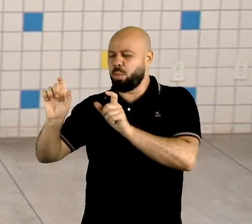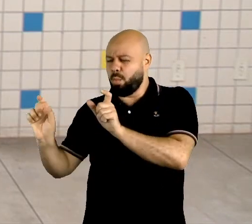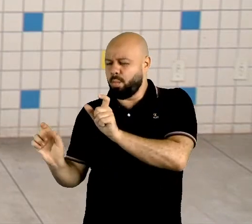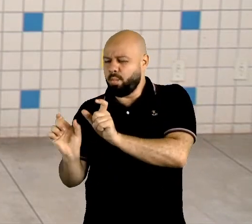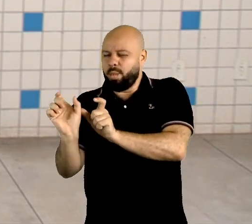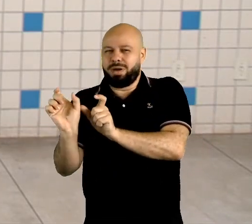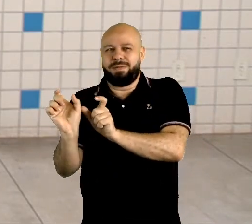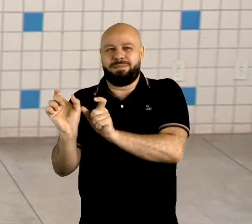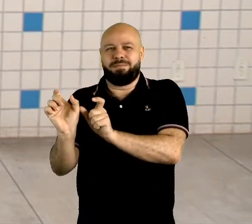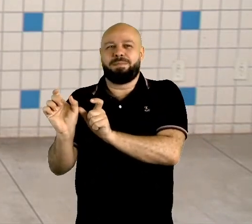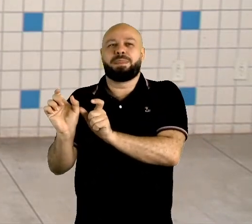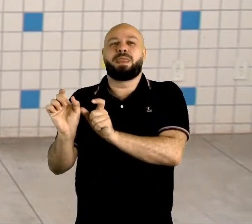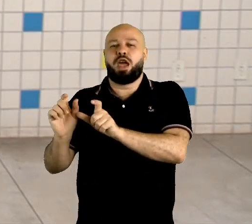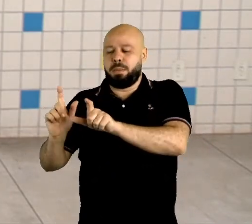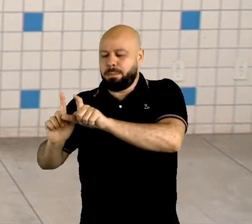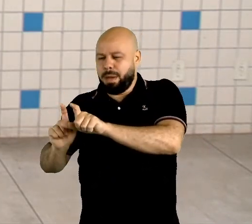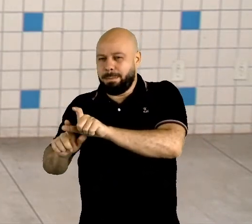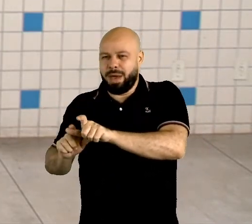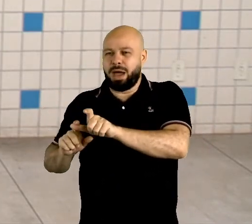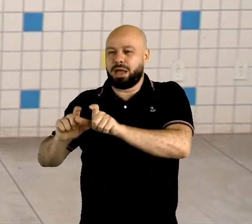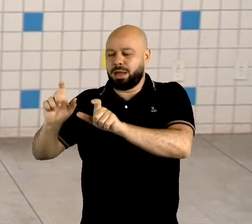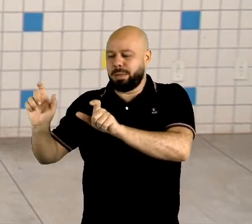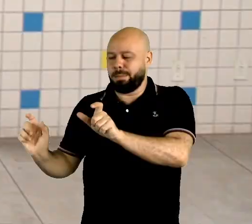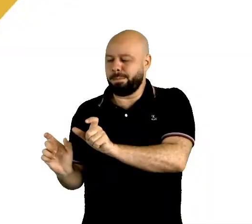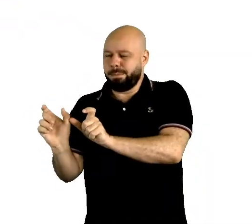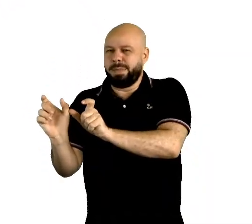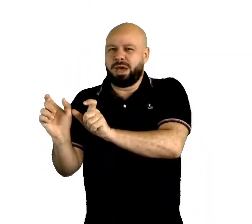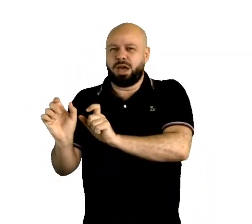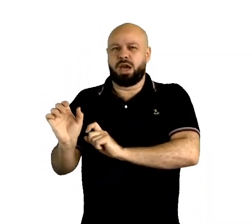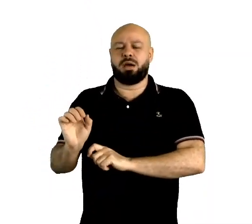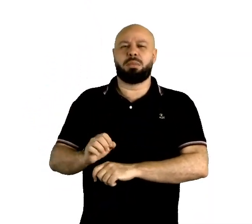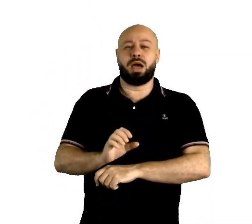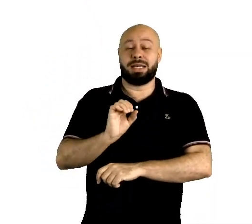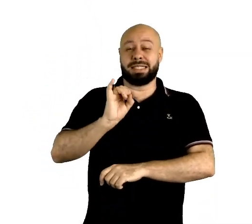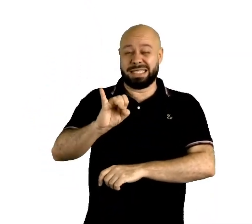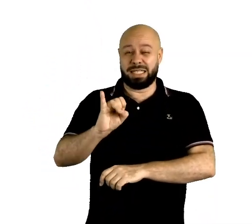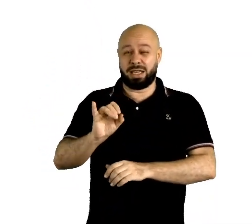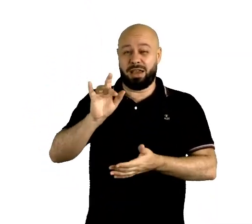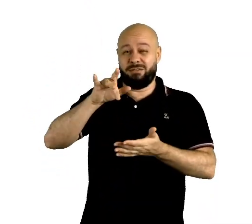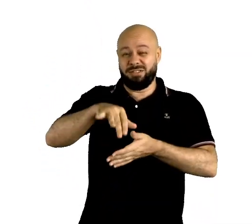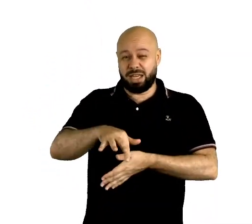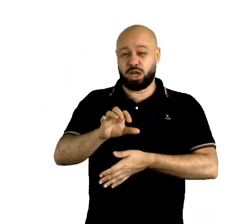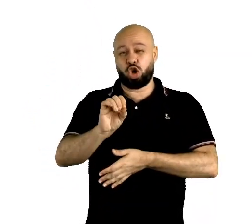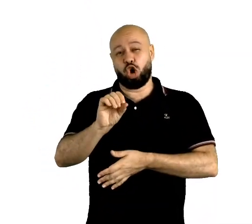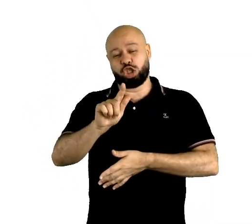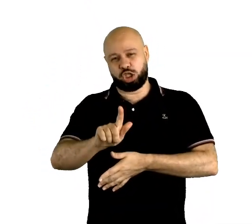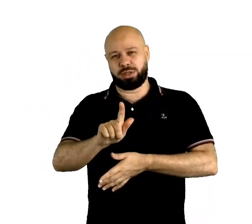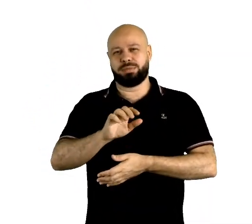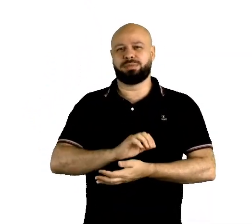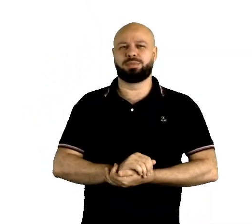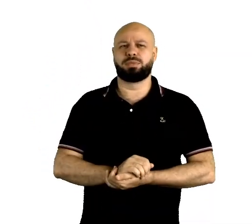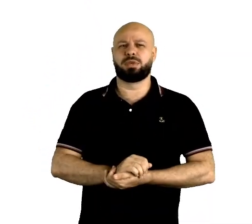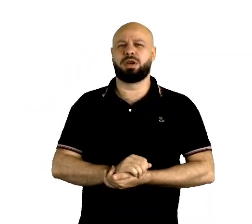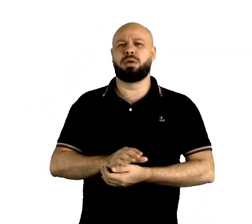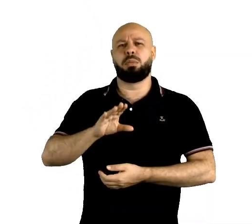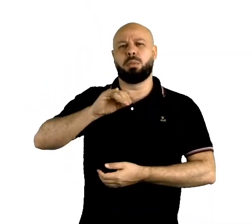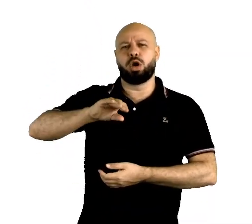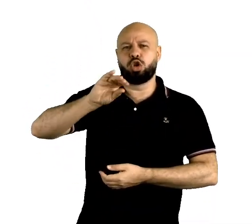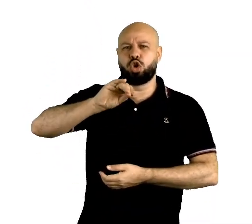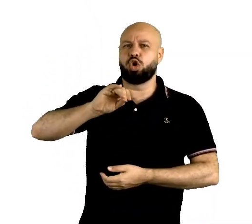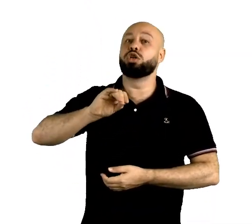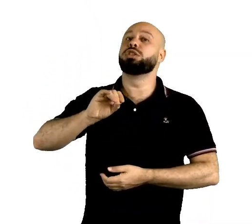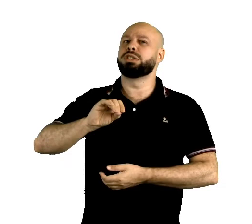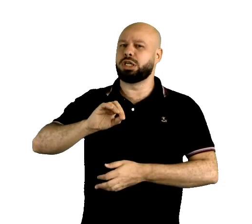ortografia de palavras terminadas com OG. Na pronúncia, como eu falei pra vocês, é o outro quesito que se